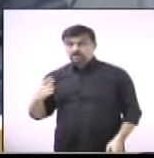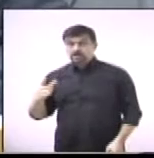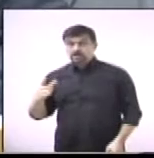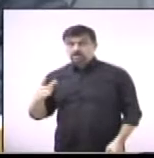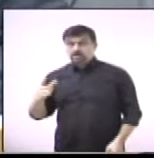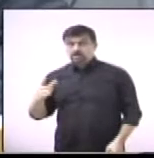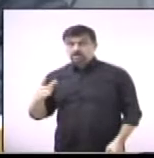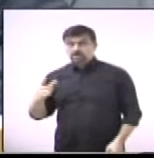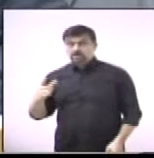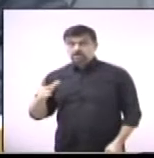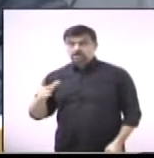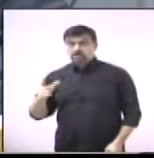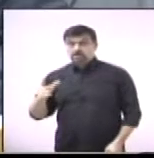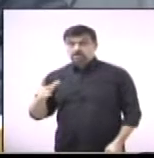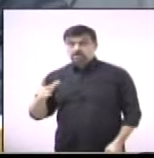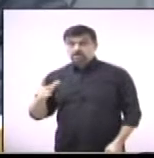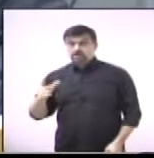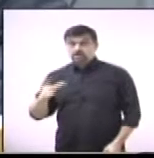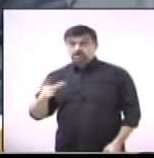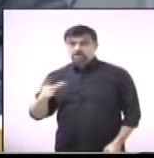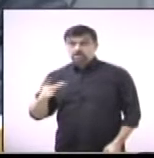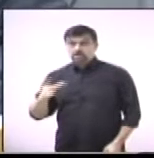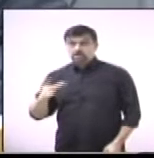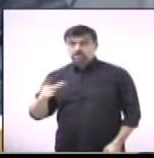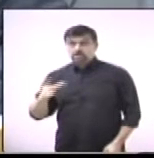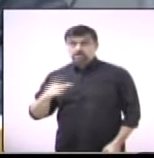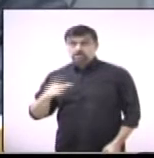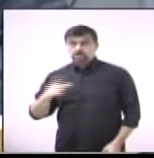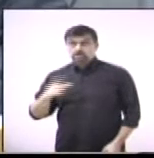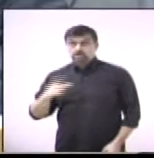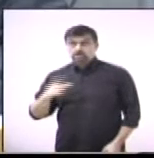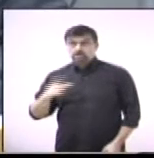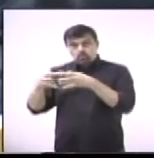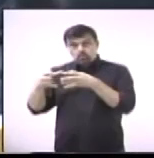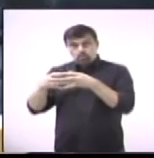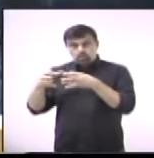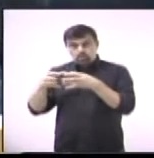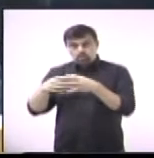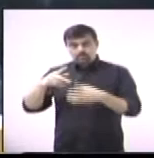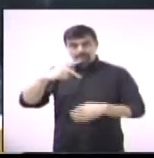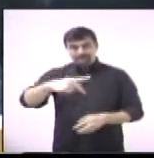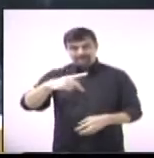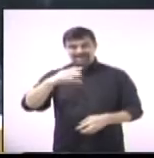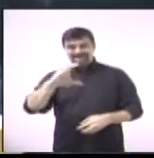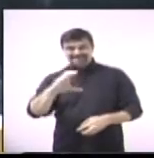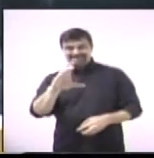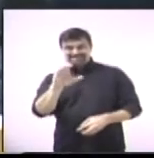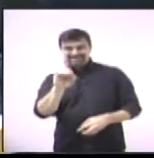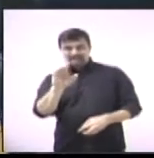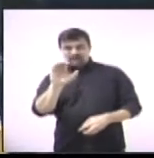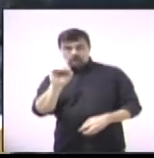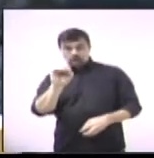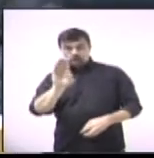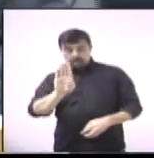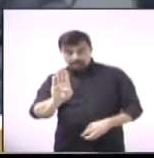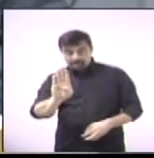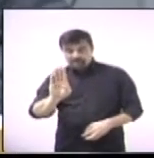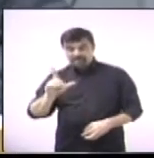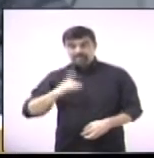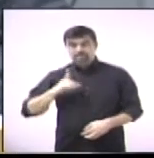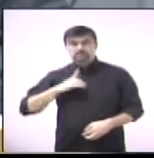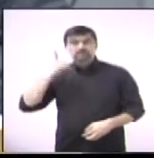Paulo. E lá em São Paulo a iniciativa foi do Partido Comunista do Brasil, PCdoB, à frente à